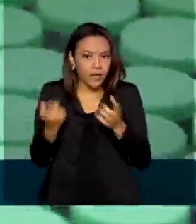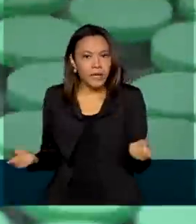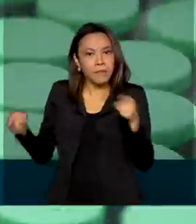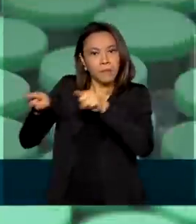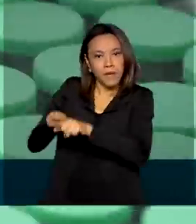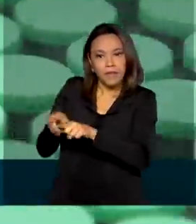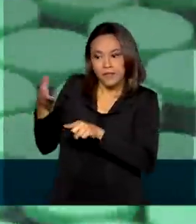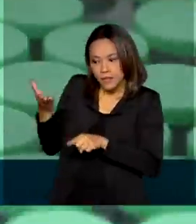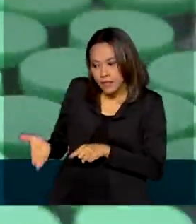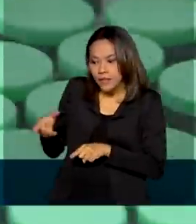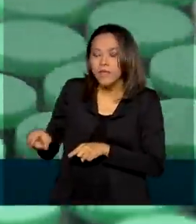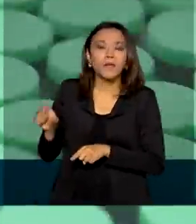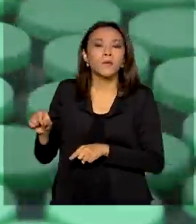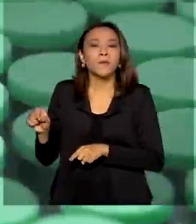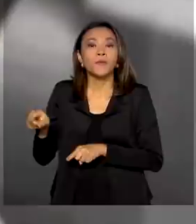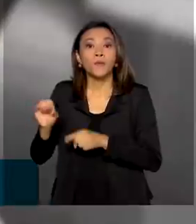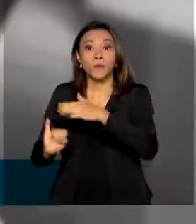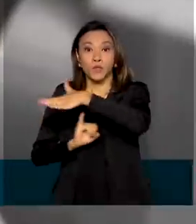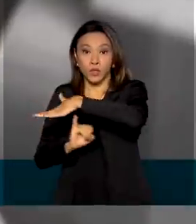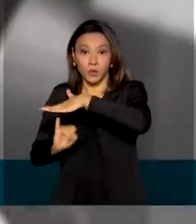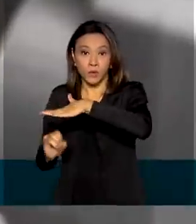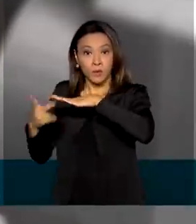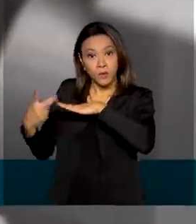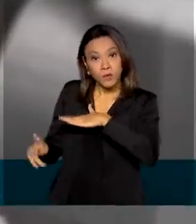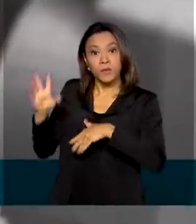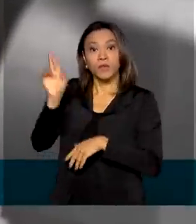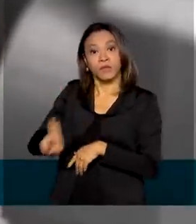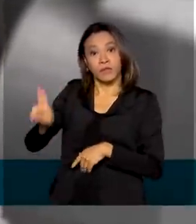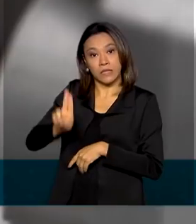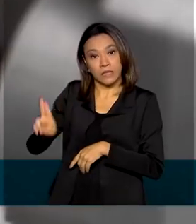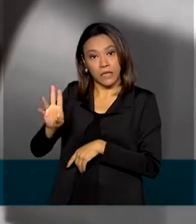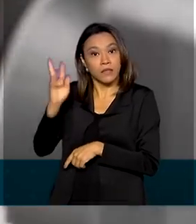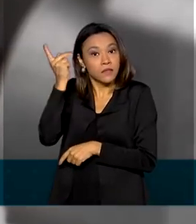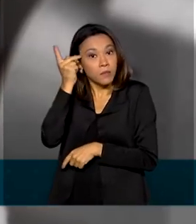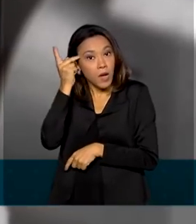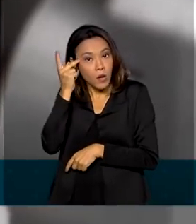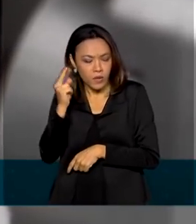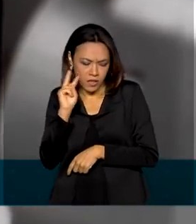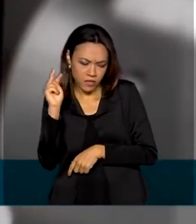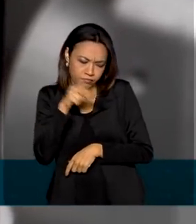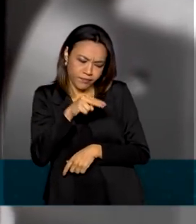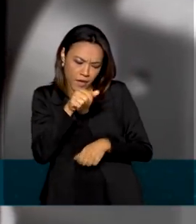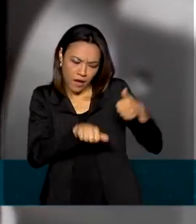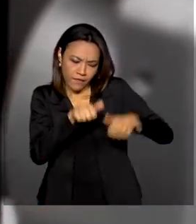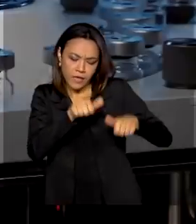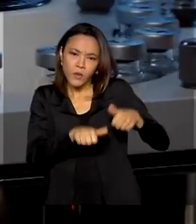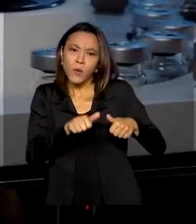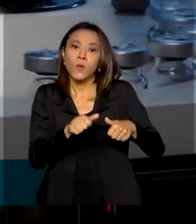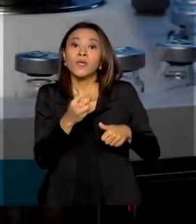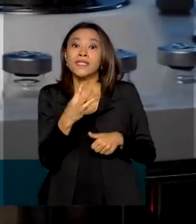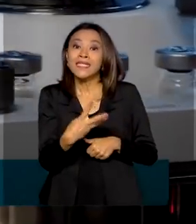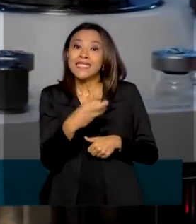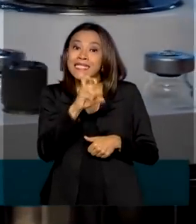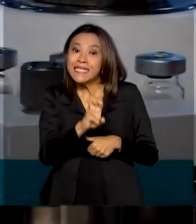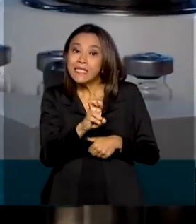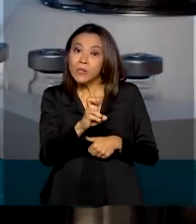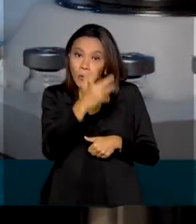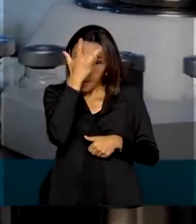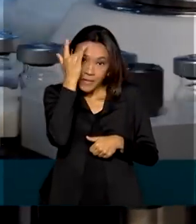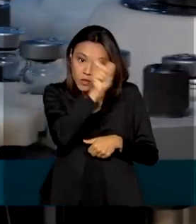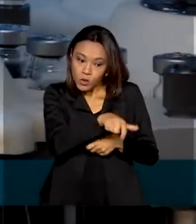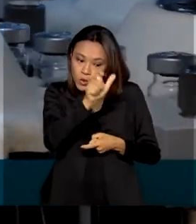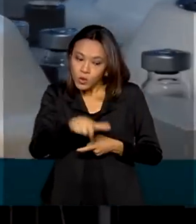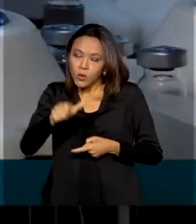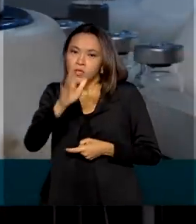Instituto de Ciências Biomédicas da Universidade de São Paulo, que analisou amostras de 35 pessoas vacinadas com a